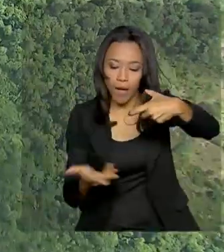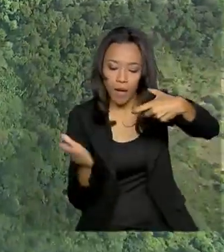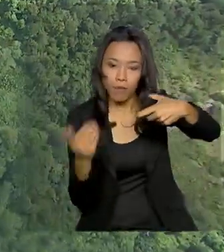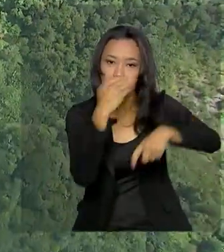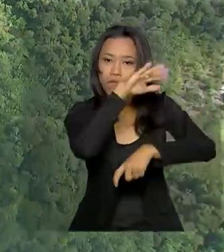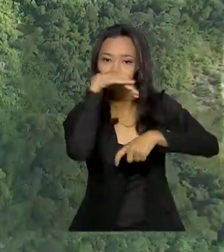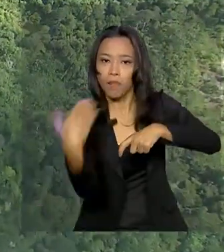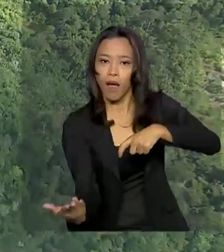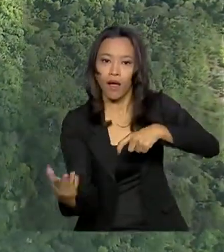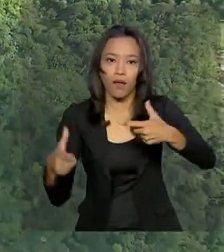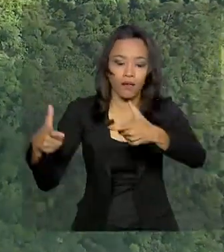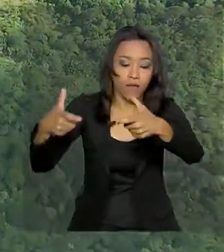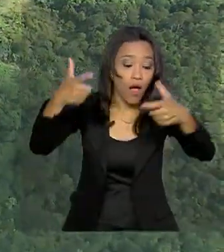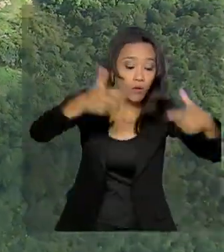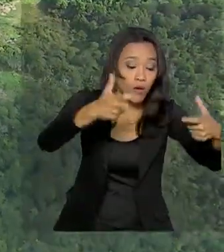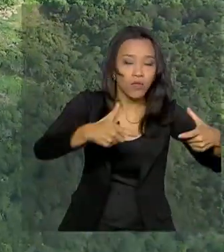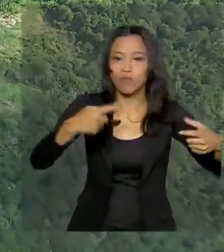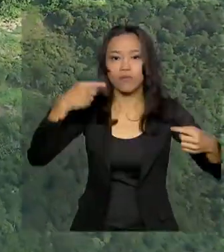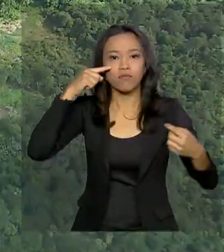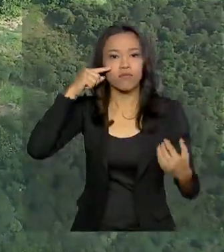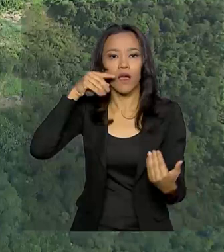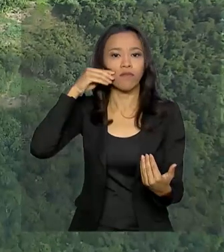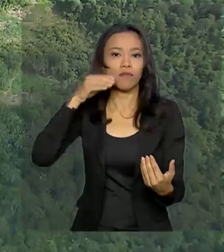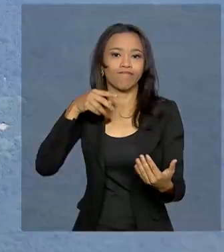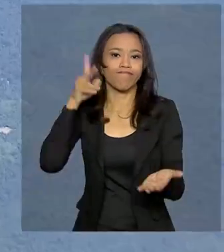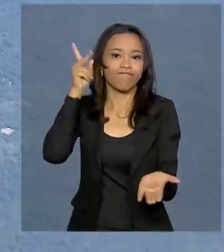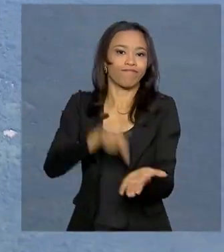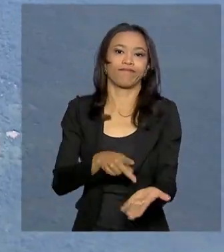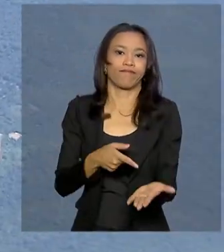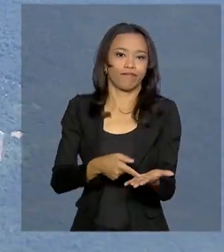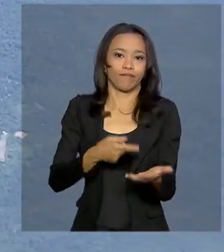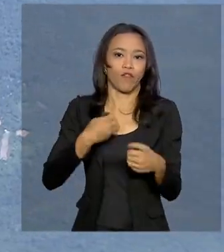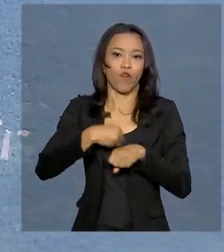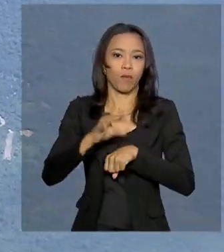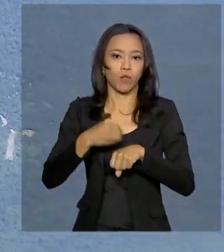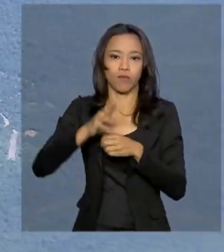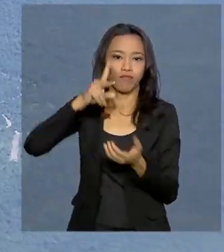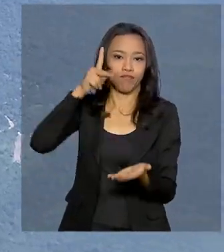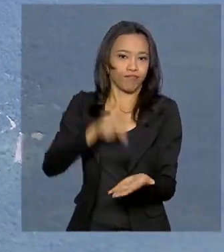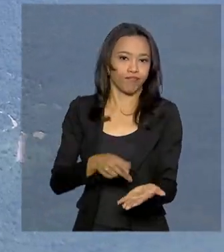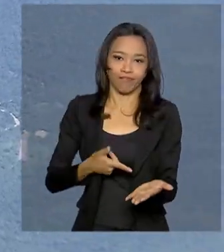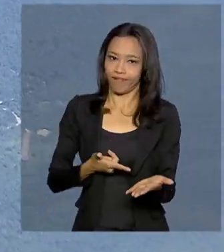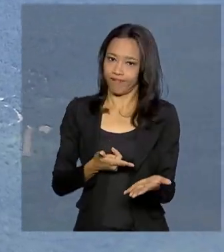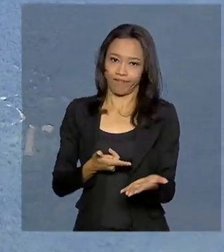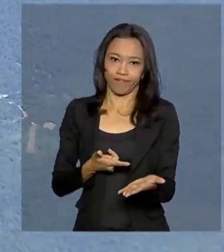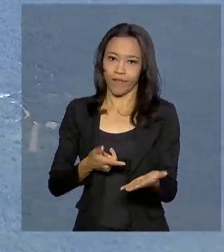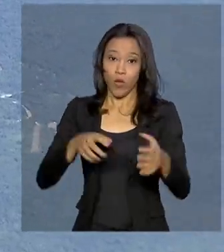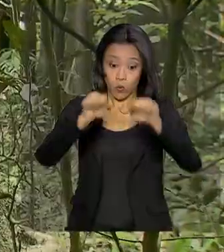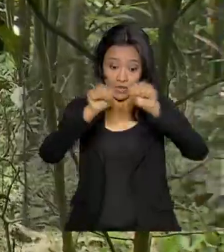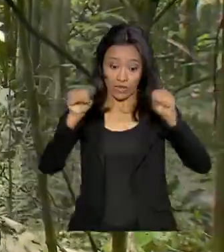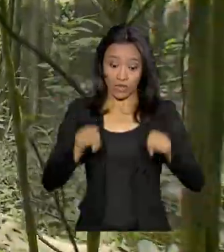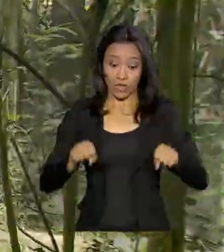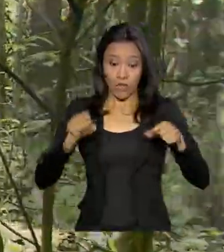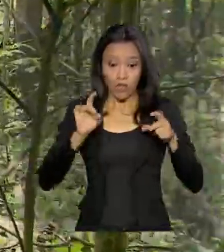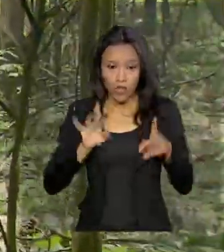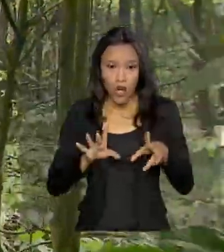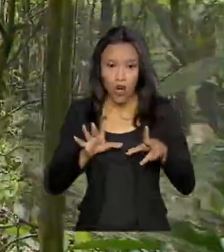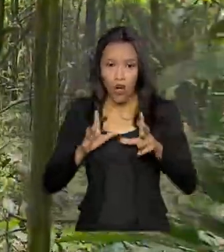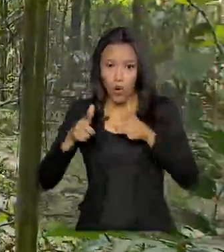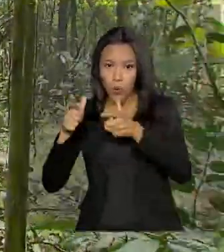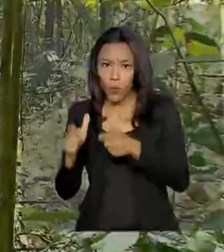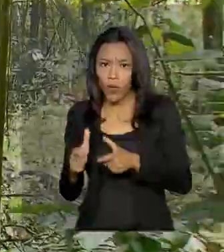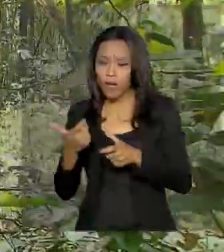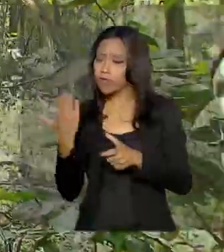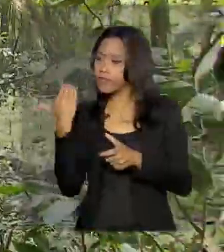apresentou incoerências, segundo o Ministério do Meio Ambiente. O sistema teria reconhecido somente agora desmatamentos que